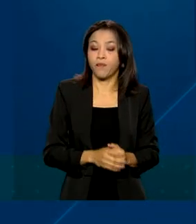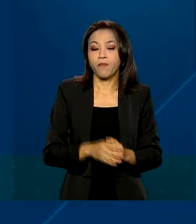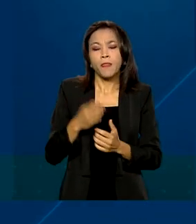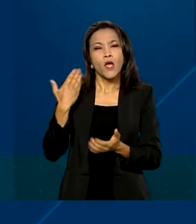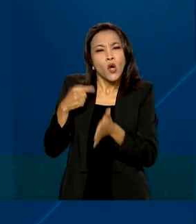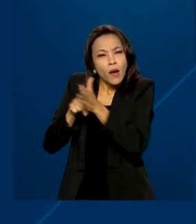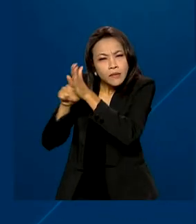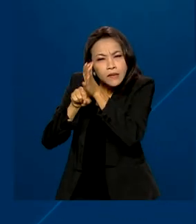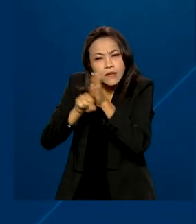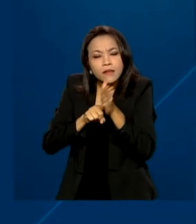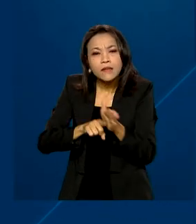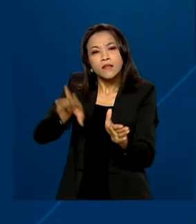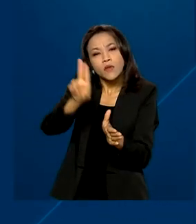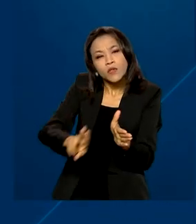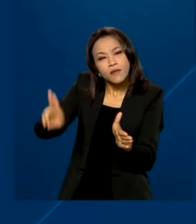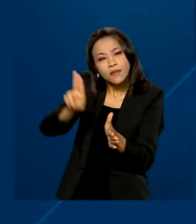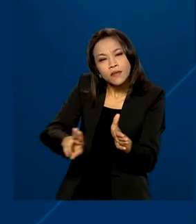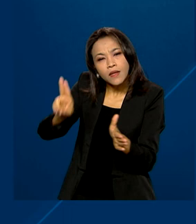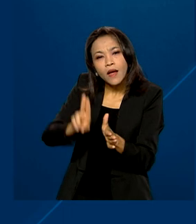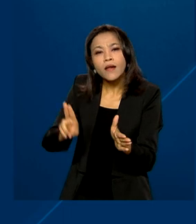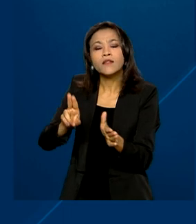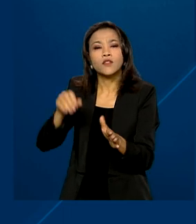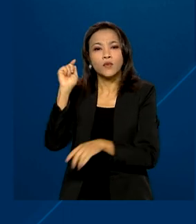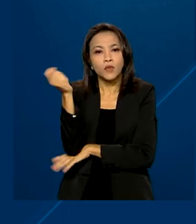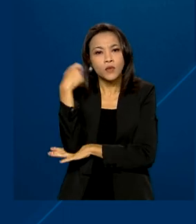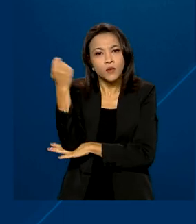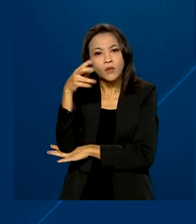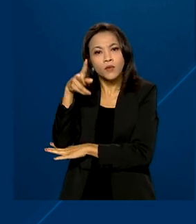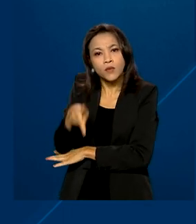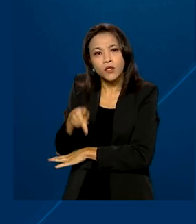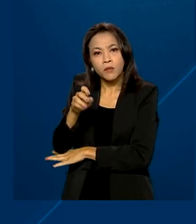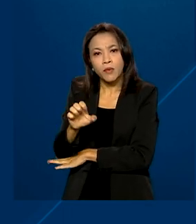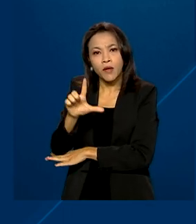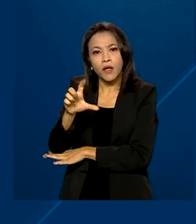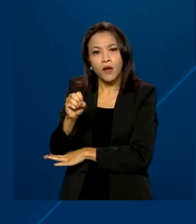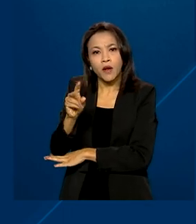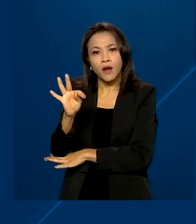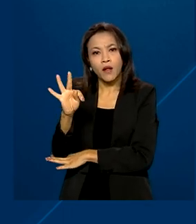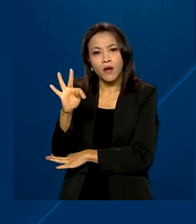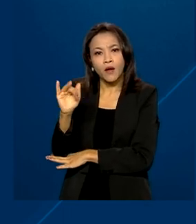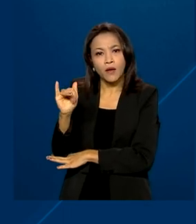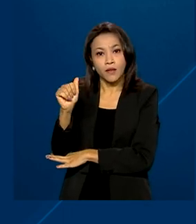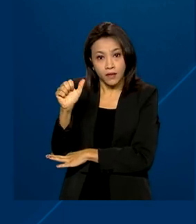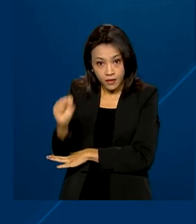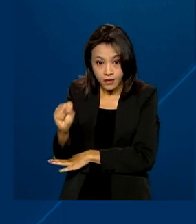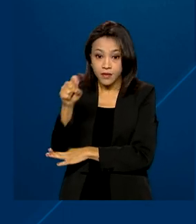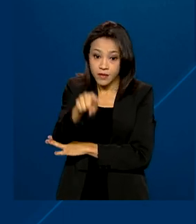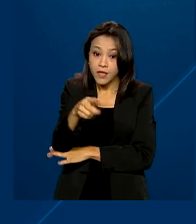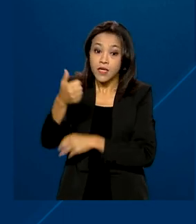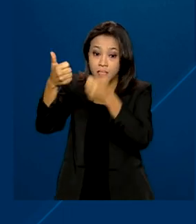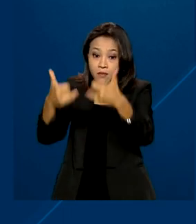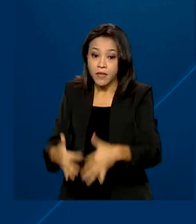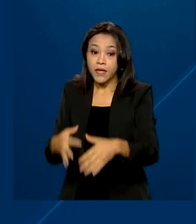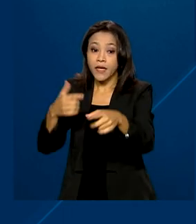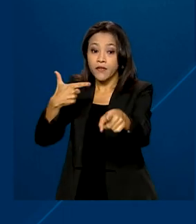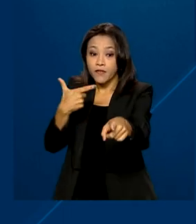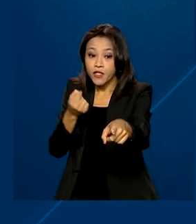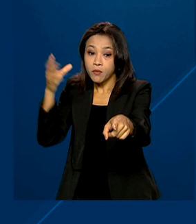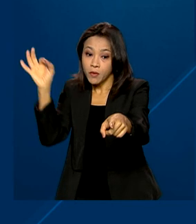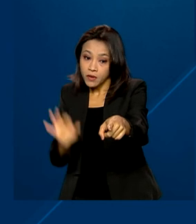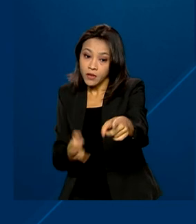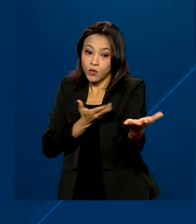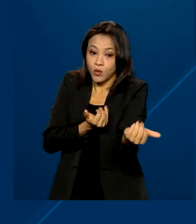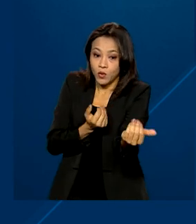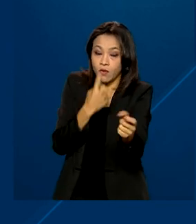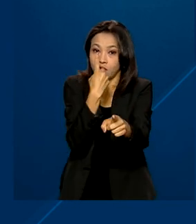estudo da Universidade Federal de Pelotas e a Organização Global de Saúde Pública, a estimativa é que 20% dos brasileiros entre